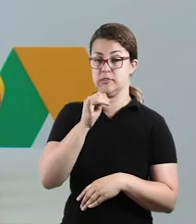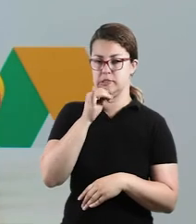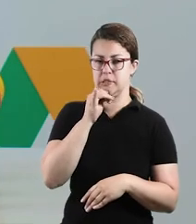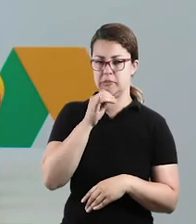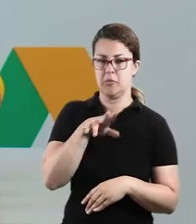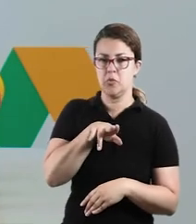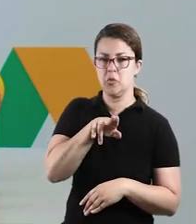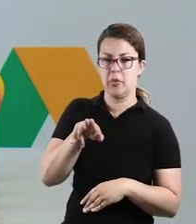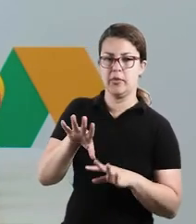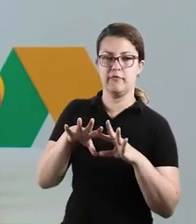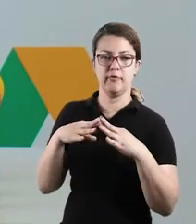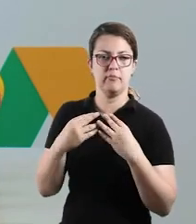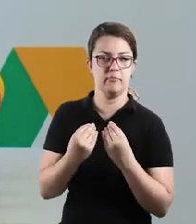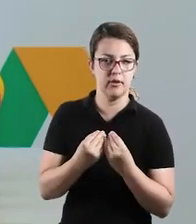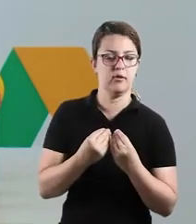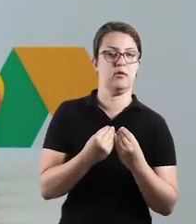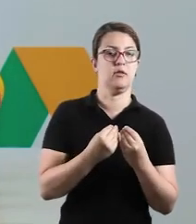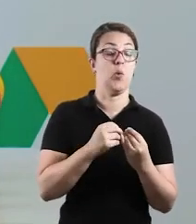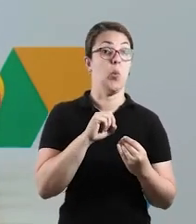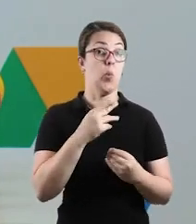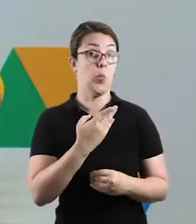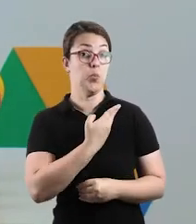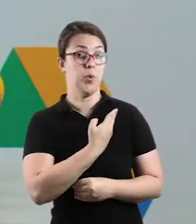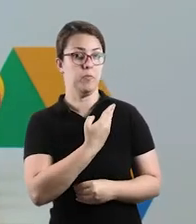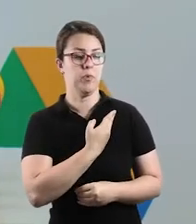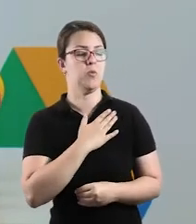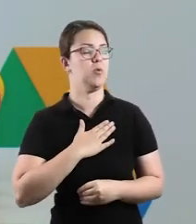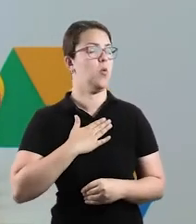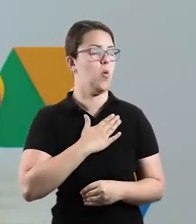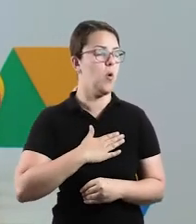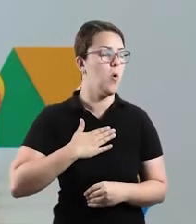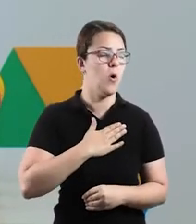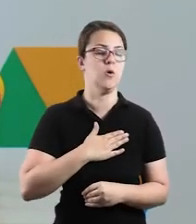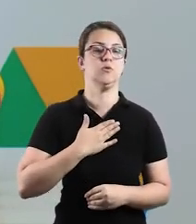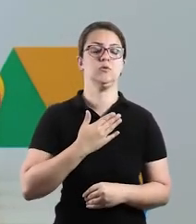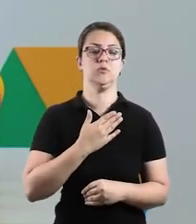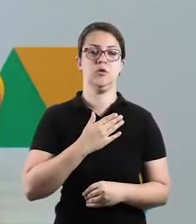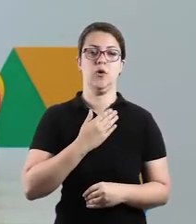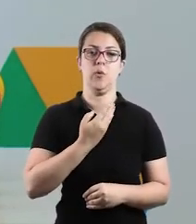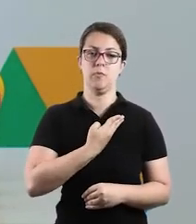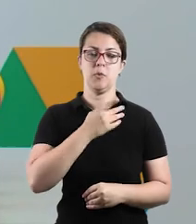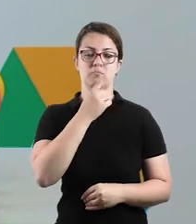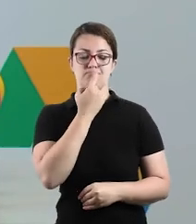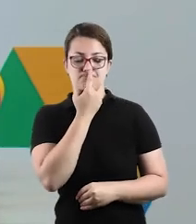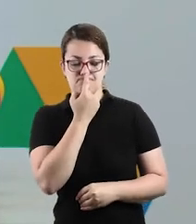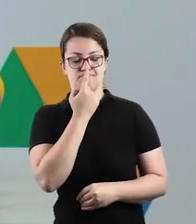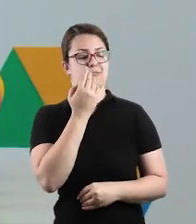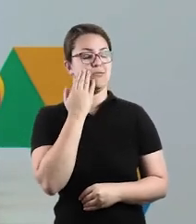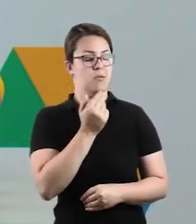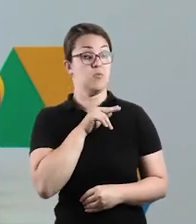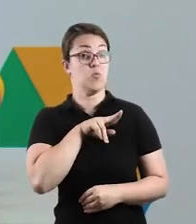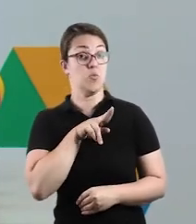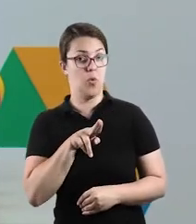nomes dos familiares, mais próximos, ou de um coleguinha que ele goste muito. Mas lembrando que sempre tem que ter o nome da criança